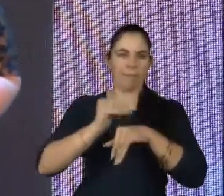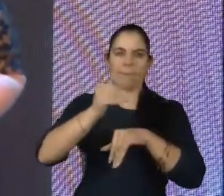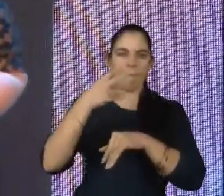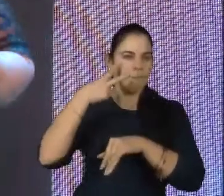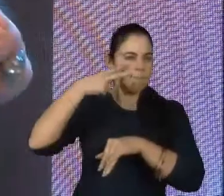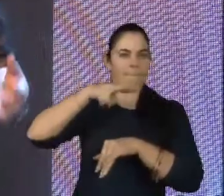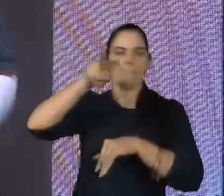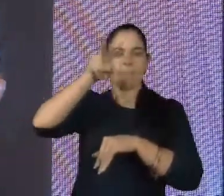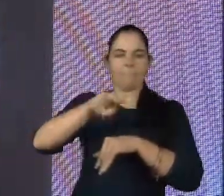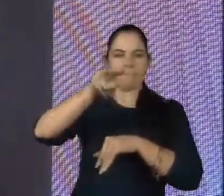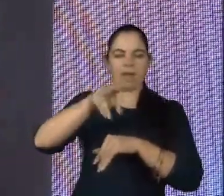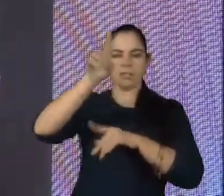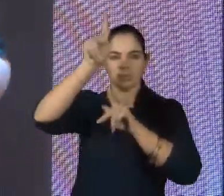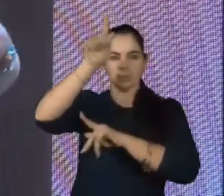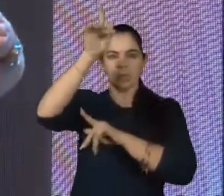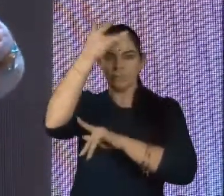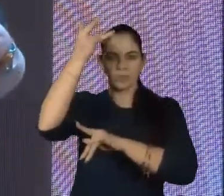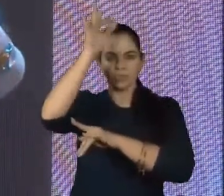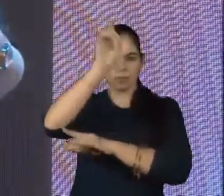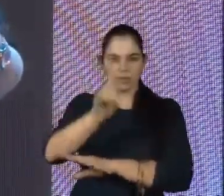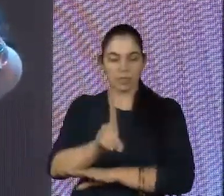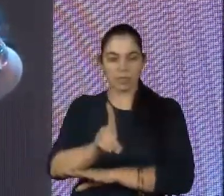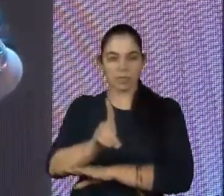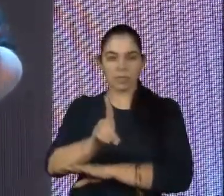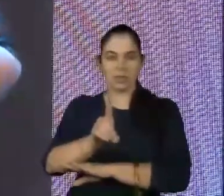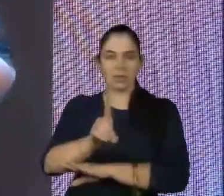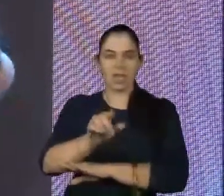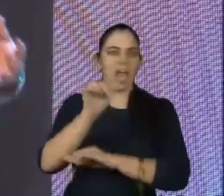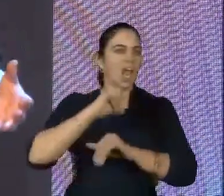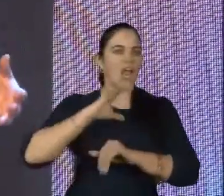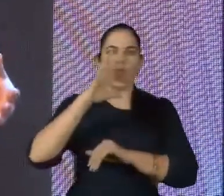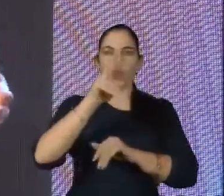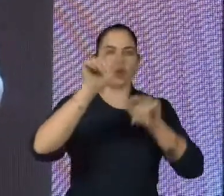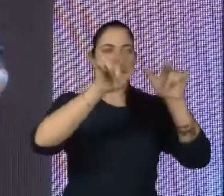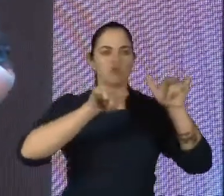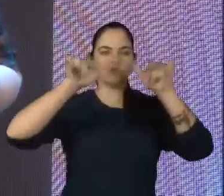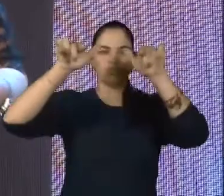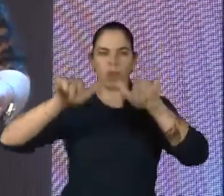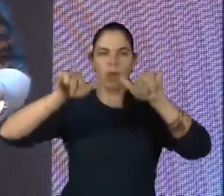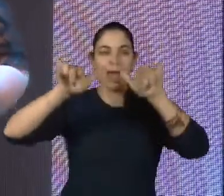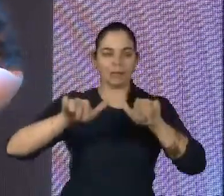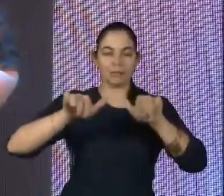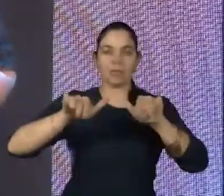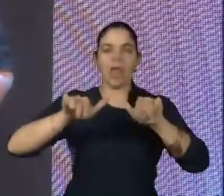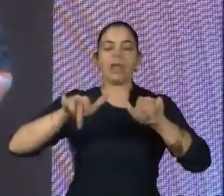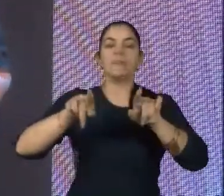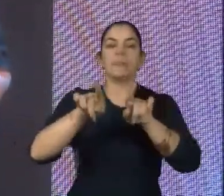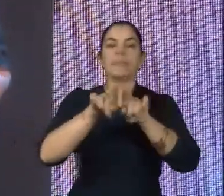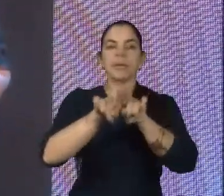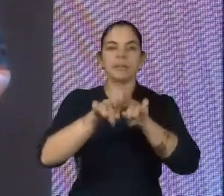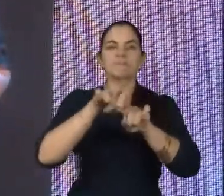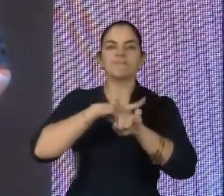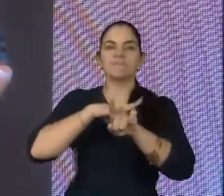as pessoas com deficiência em todos os lugares, em todos os lugares. Poder ter,